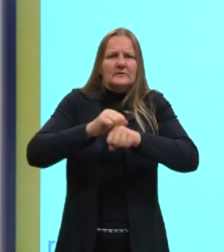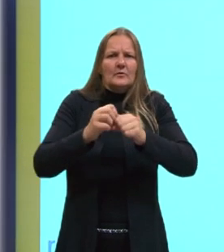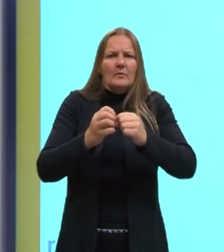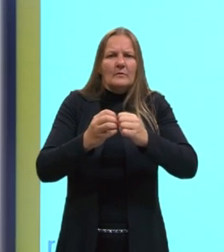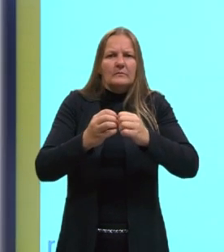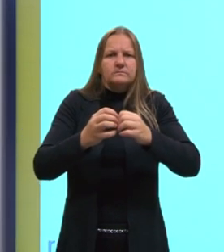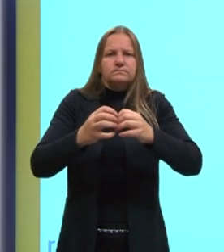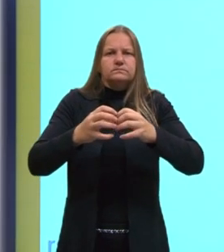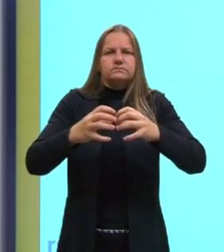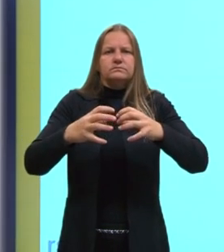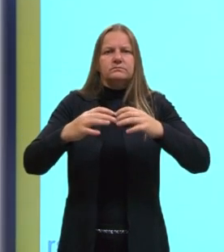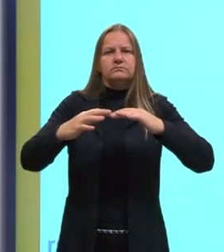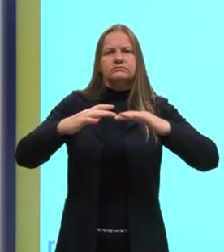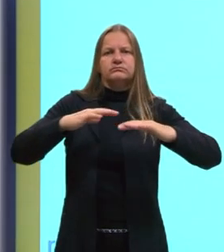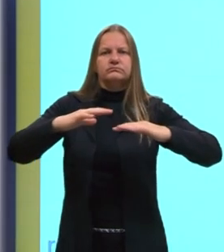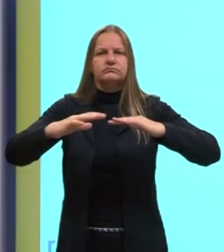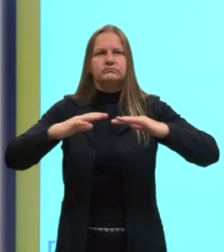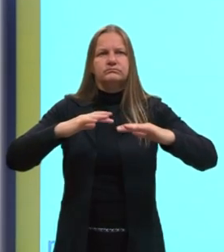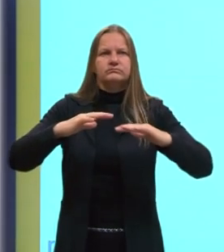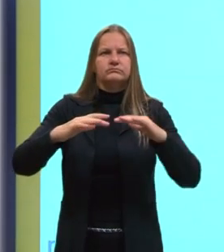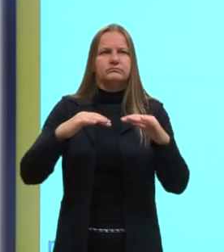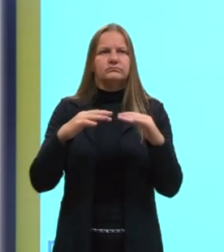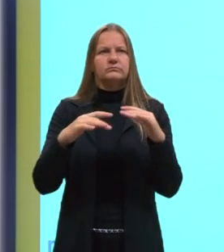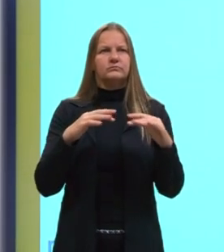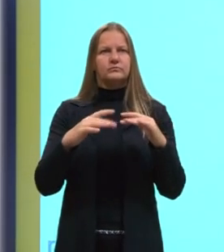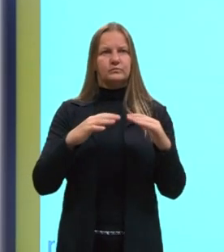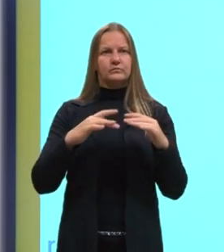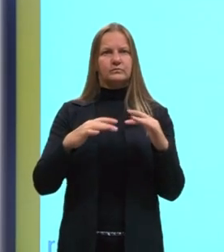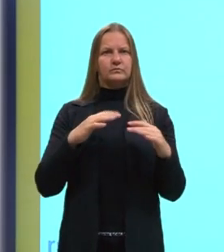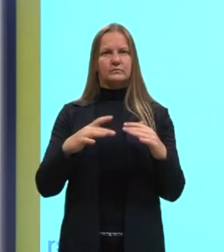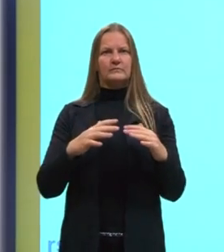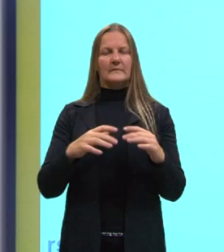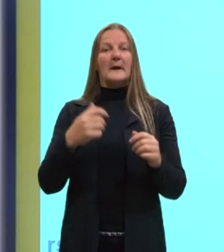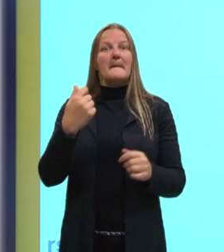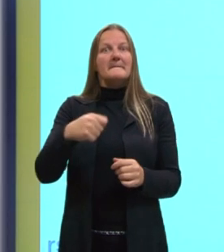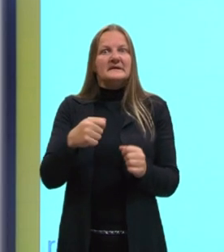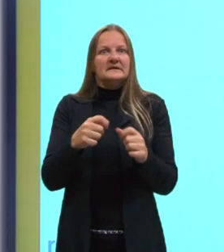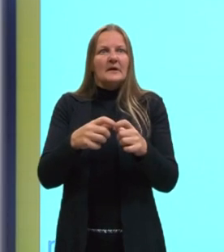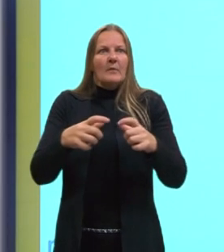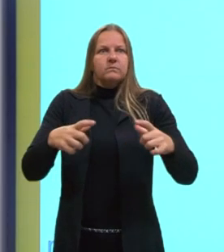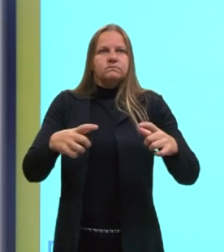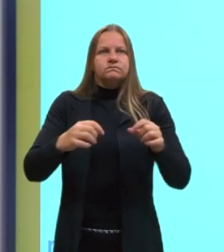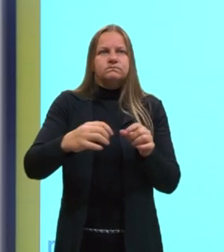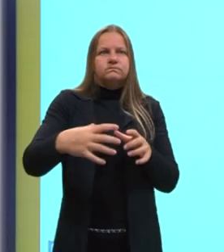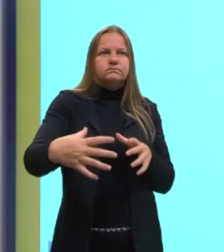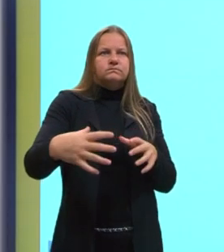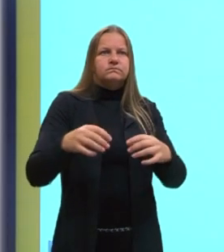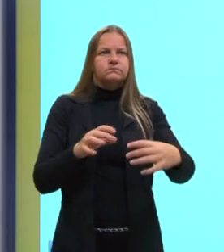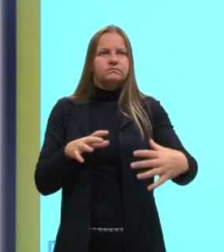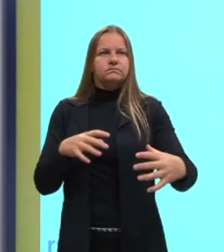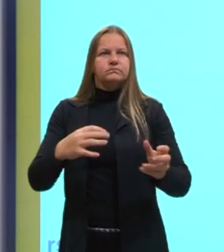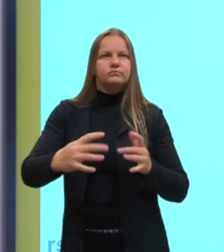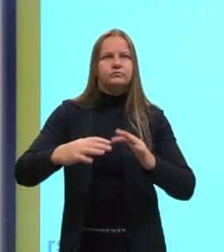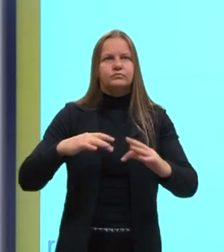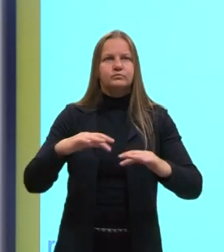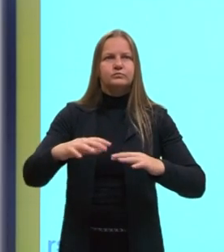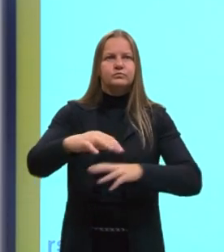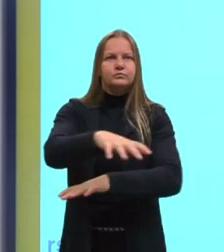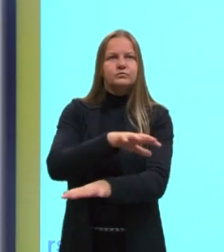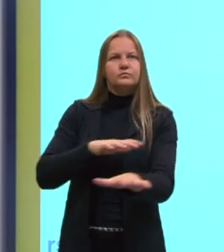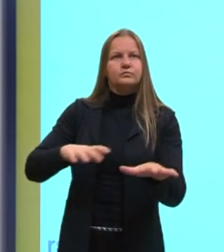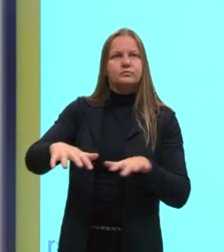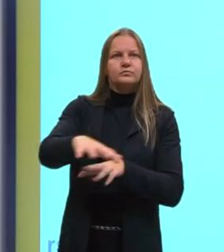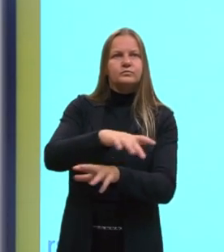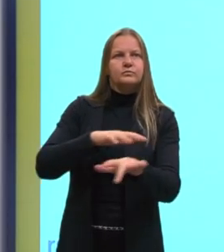então, a se movimentar, a agitar. E elas vão precisar de mais espaço entre elas para se organizar. E